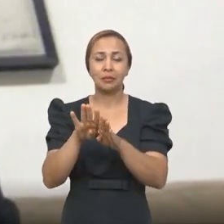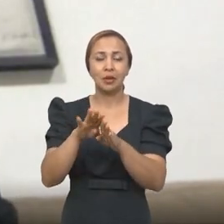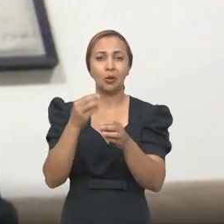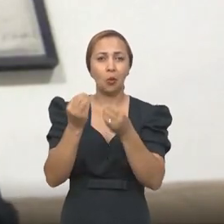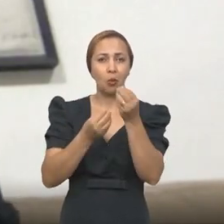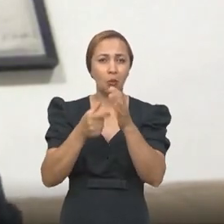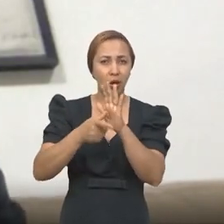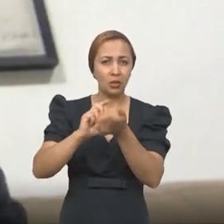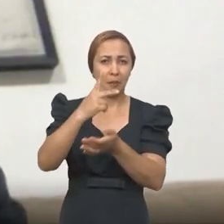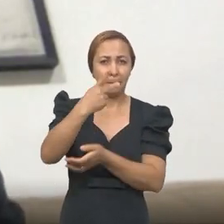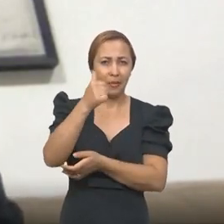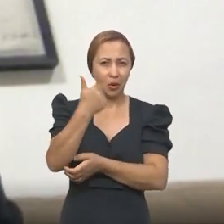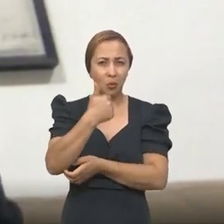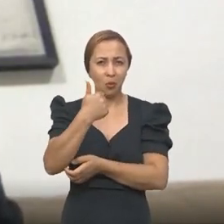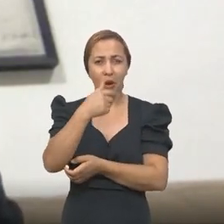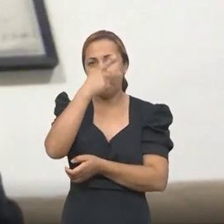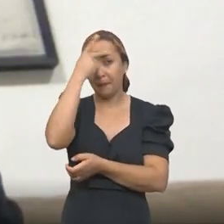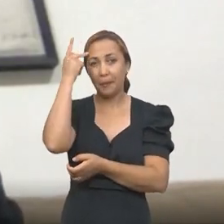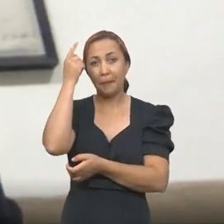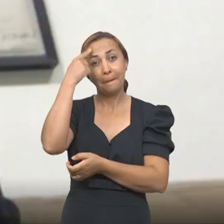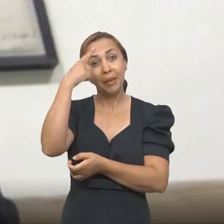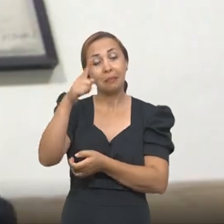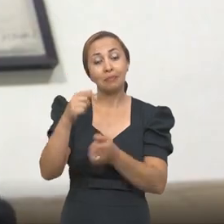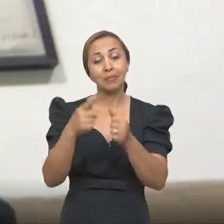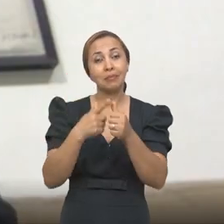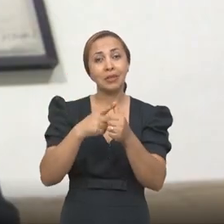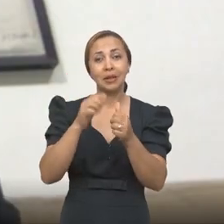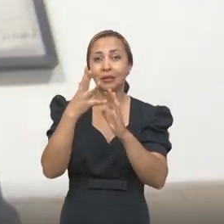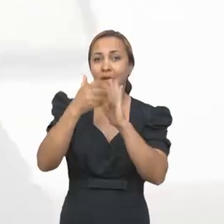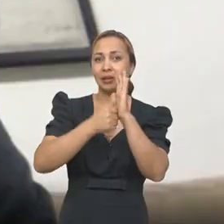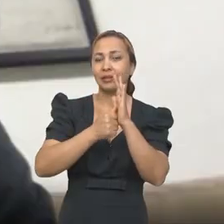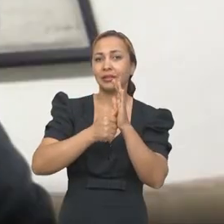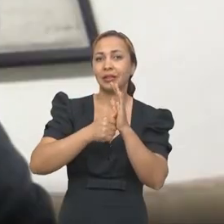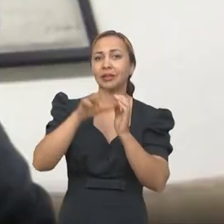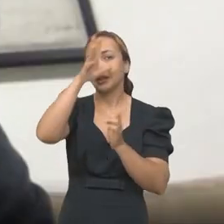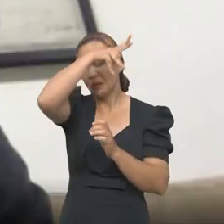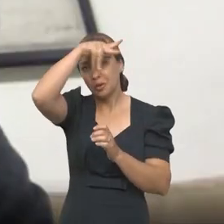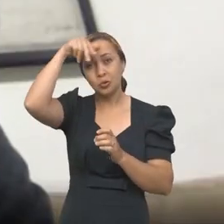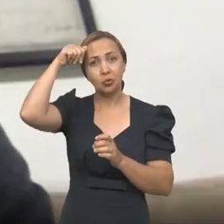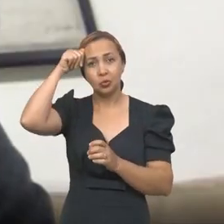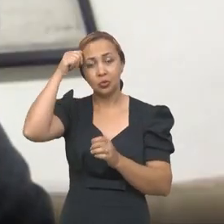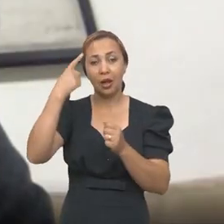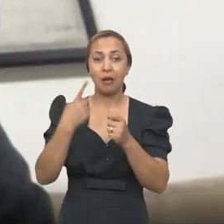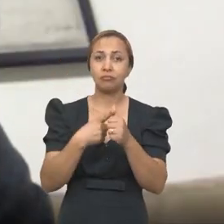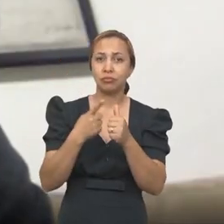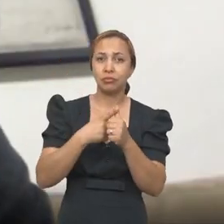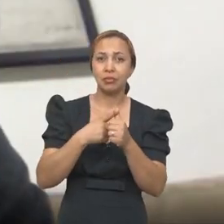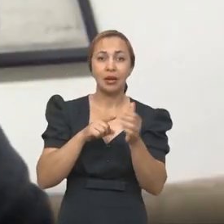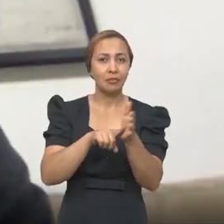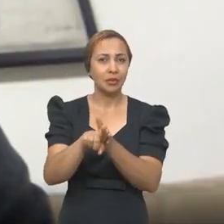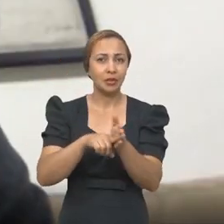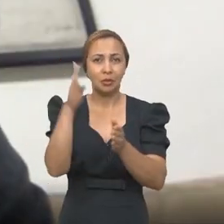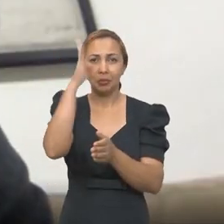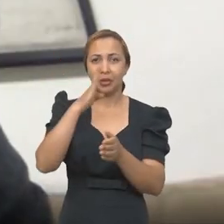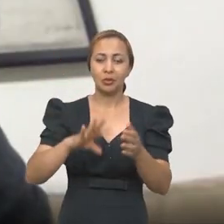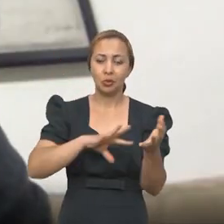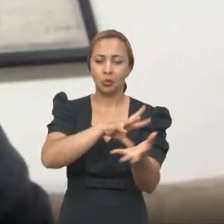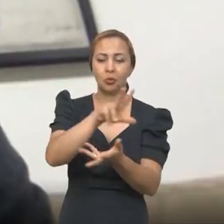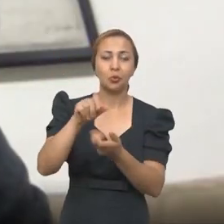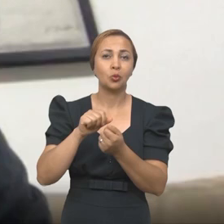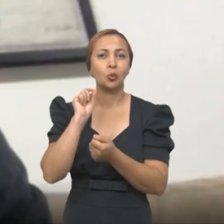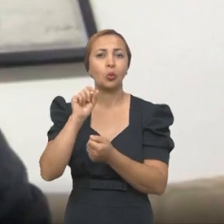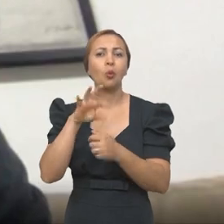anteriormente como PU, que foi primeiro caracterizada em Manaus. A primeira pesquisa no Brasil e no mundo que mostra